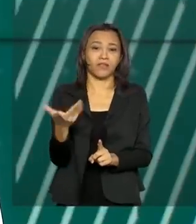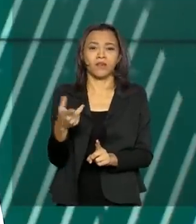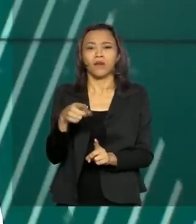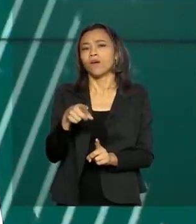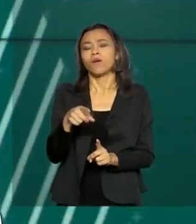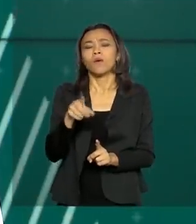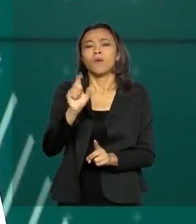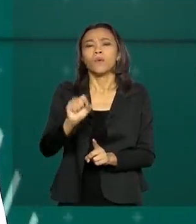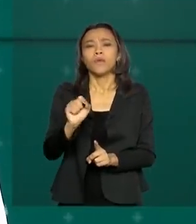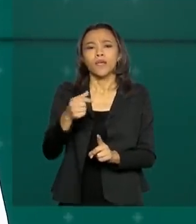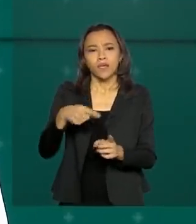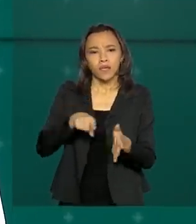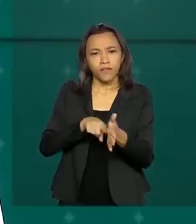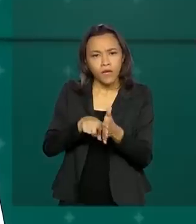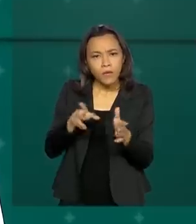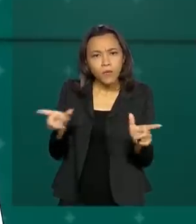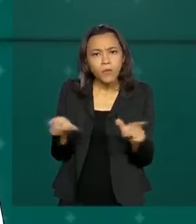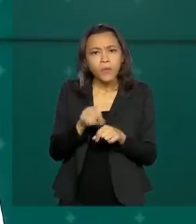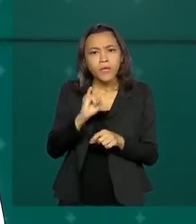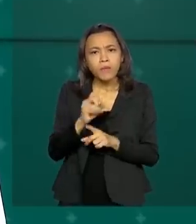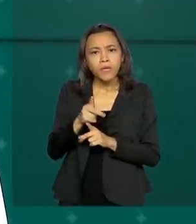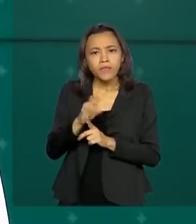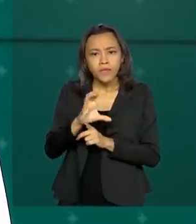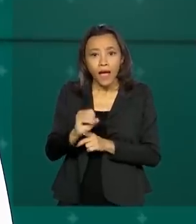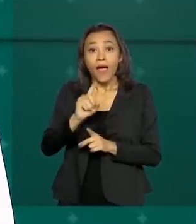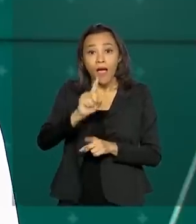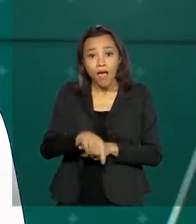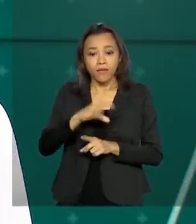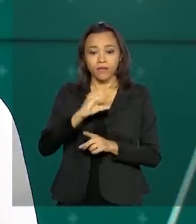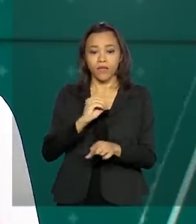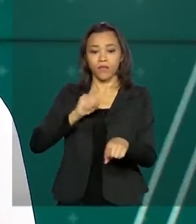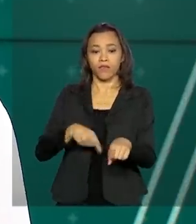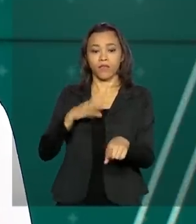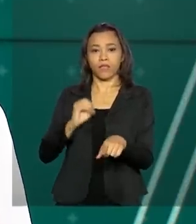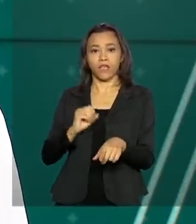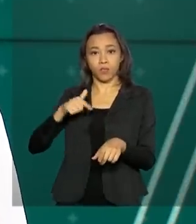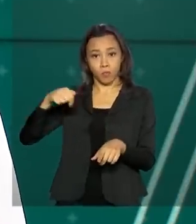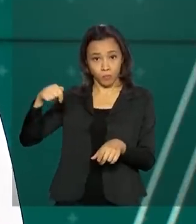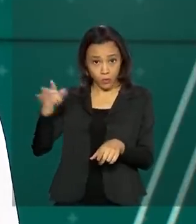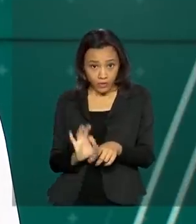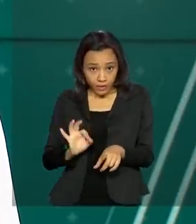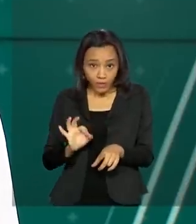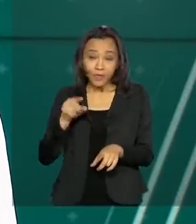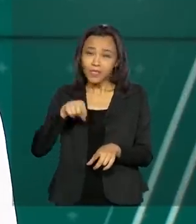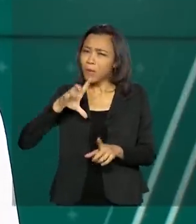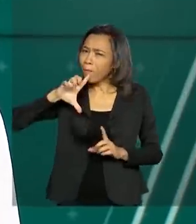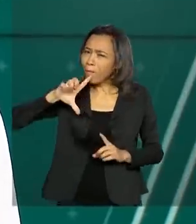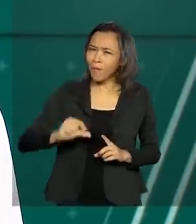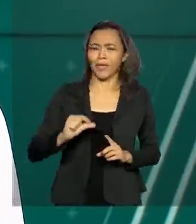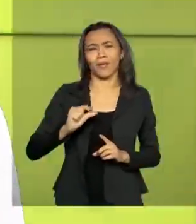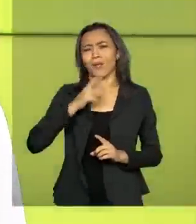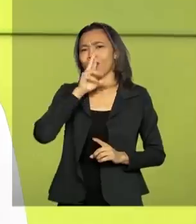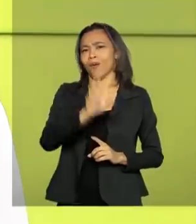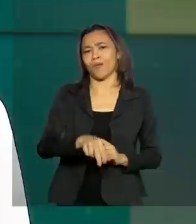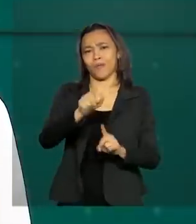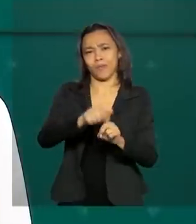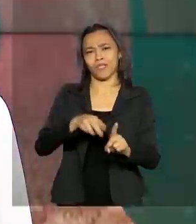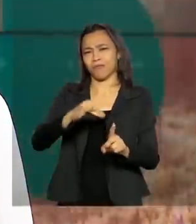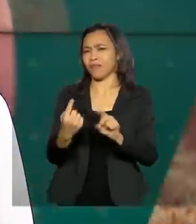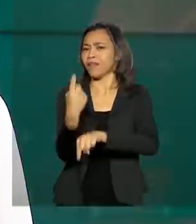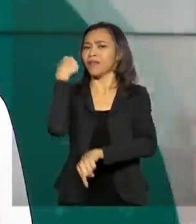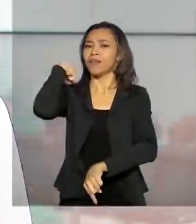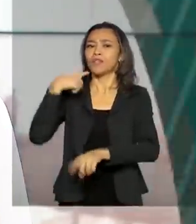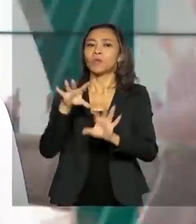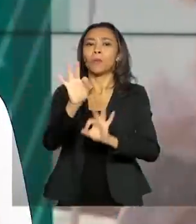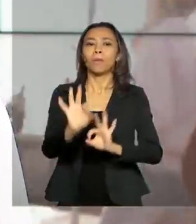Preços ao Consumidor Amplo ficou em 0,07%. Esse é menor resultado para o mês de março desde o início do Plano Real.